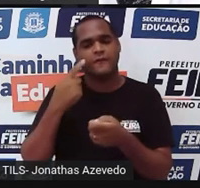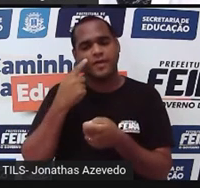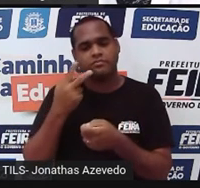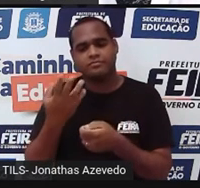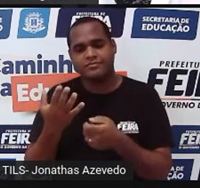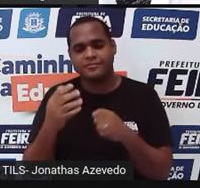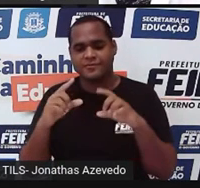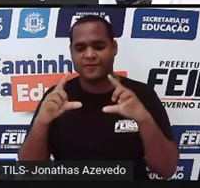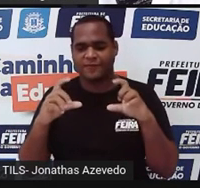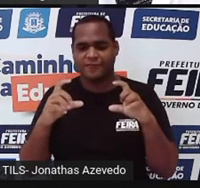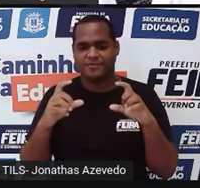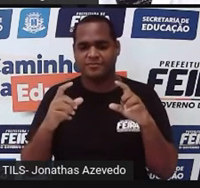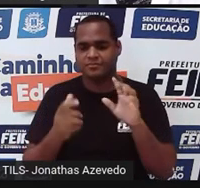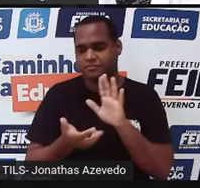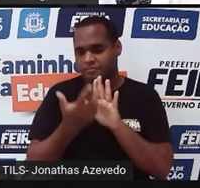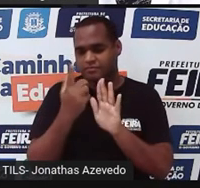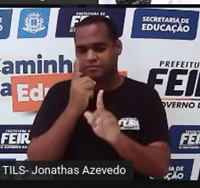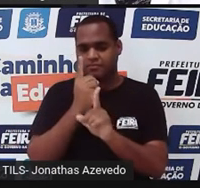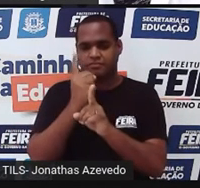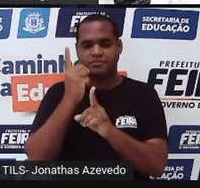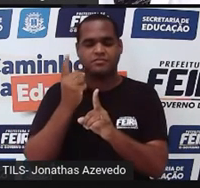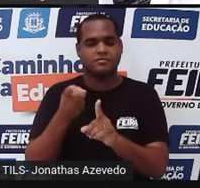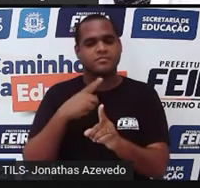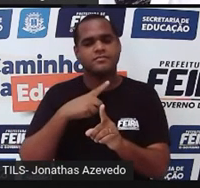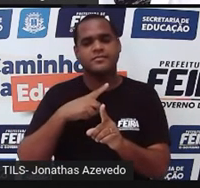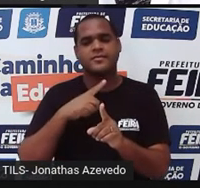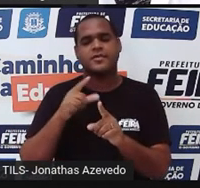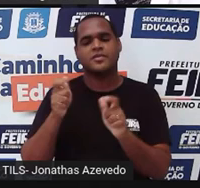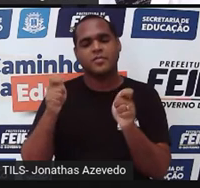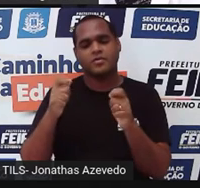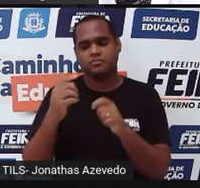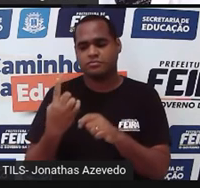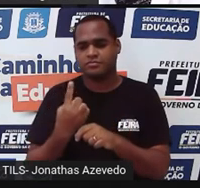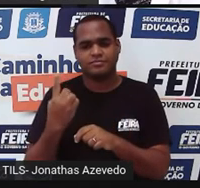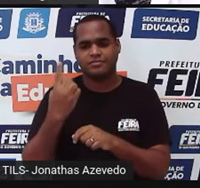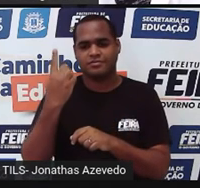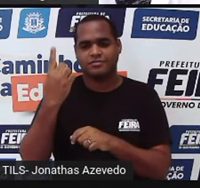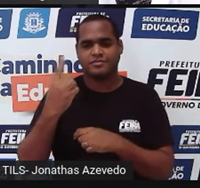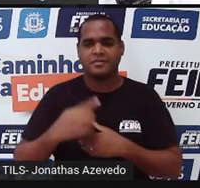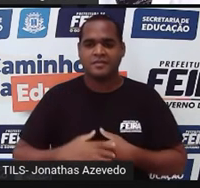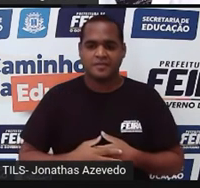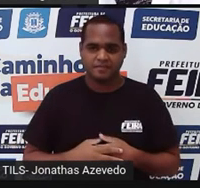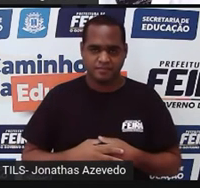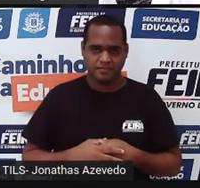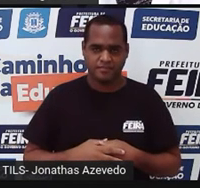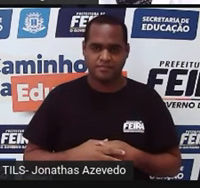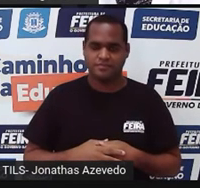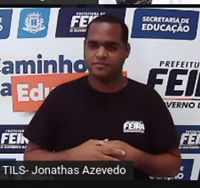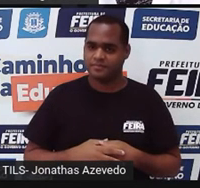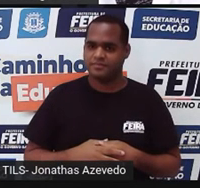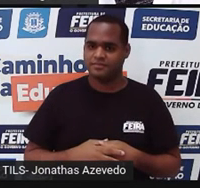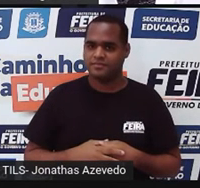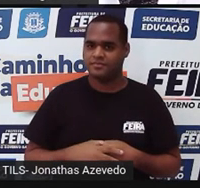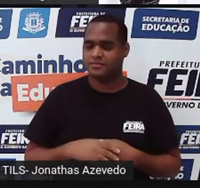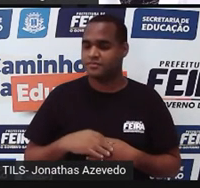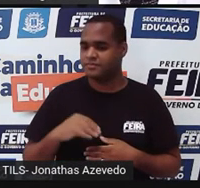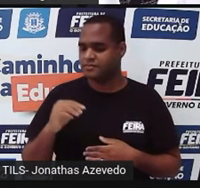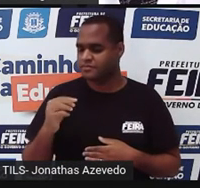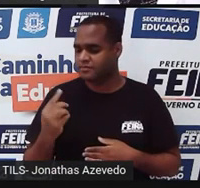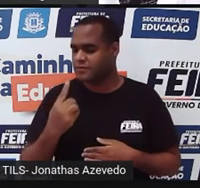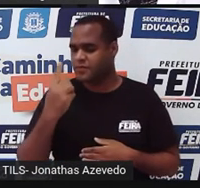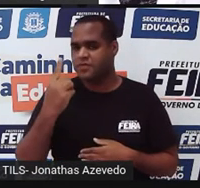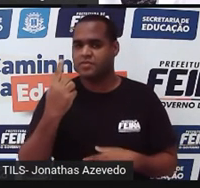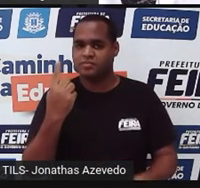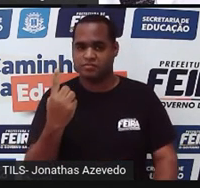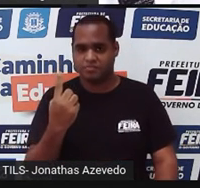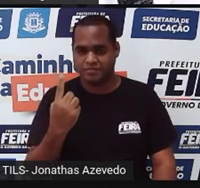figura, acho o comprimento e aí a altura, tá? A altura é um, o comprimento